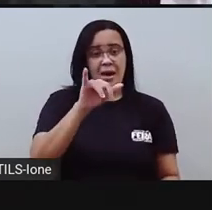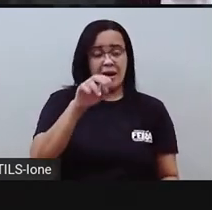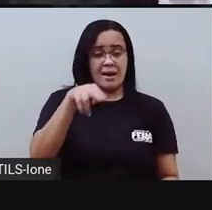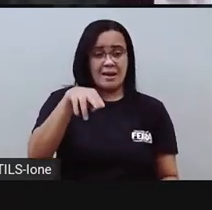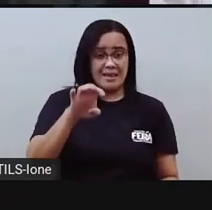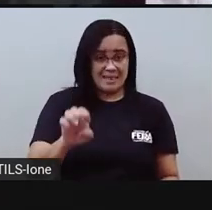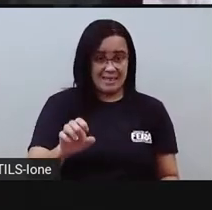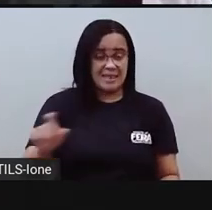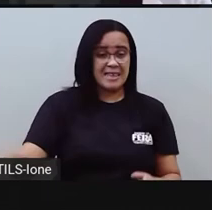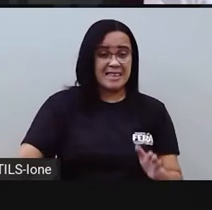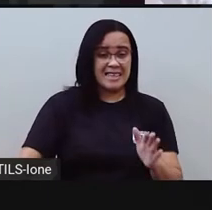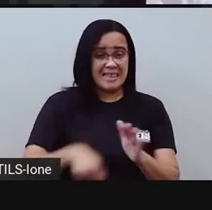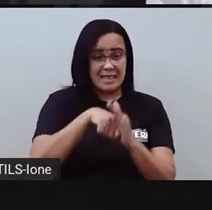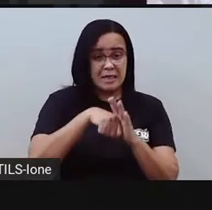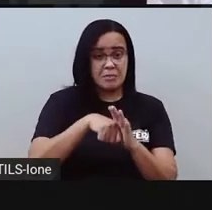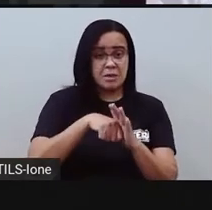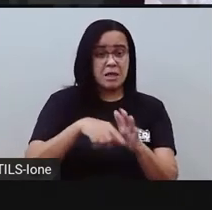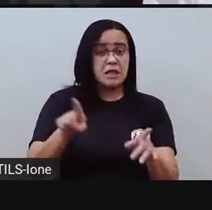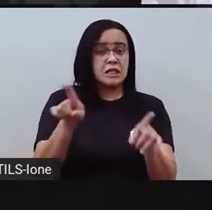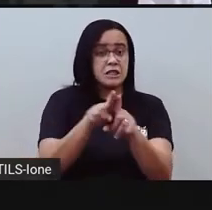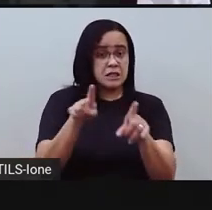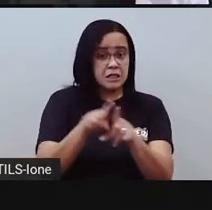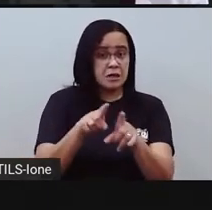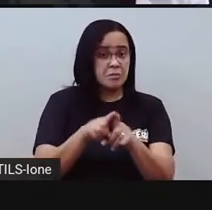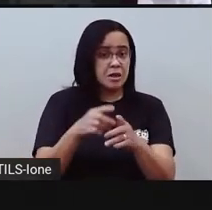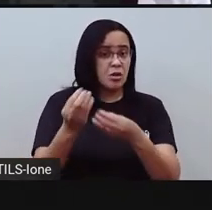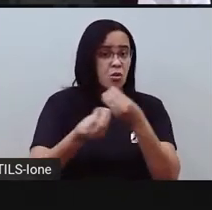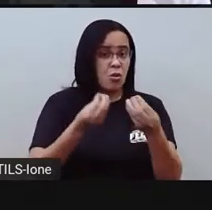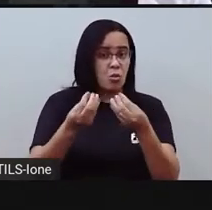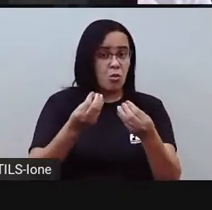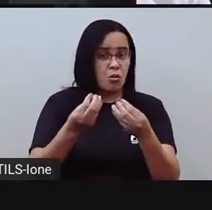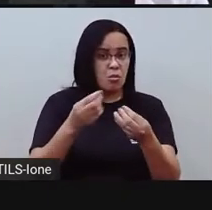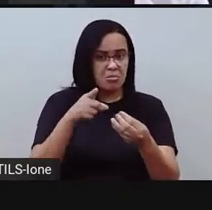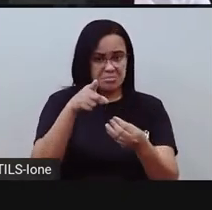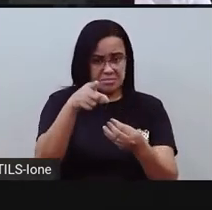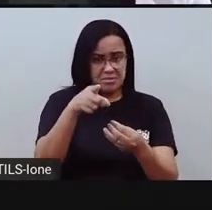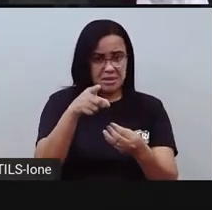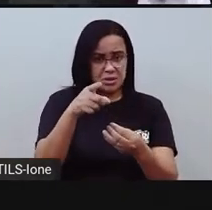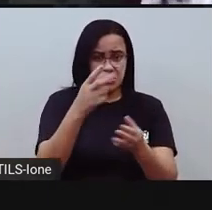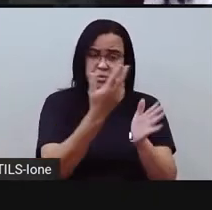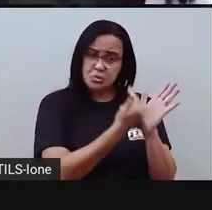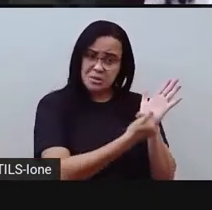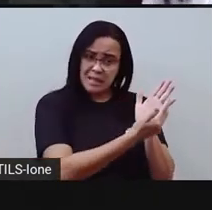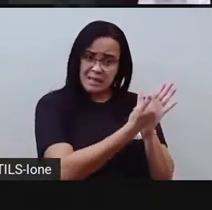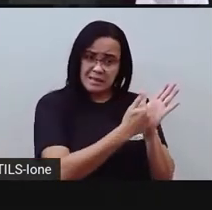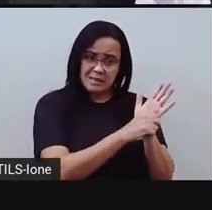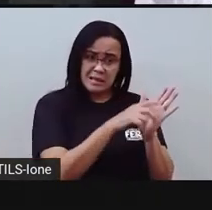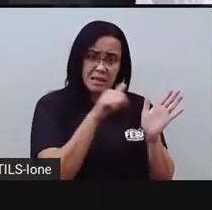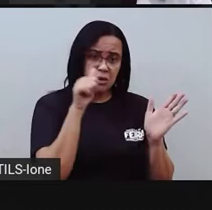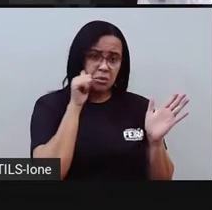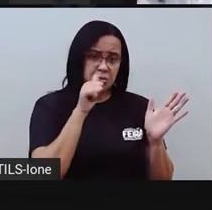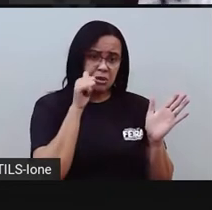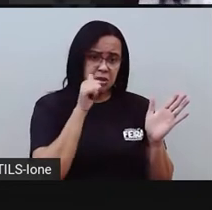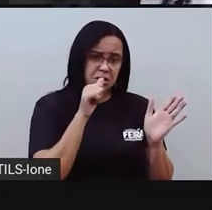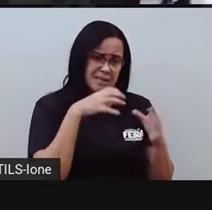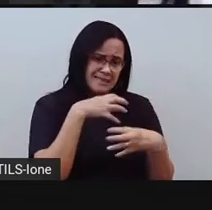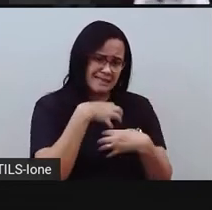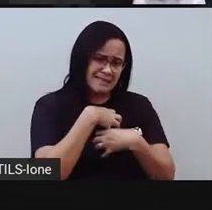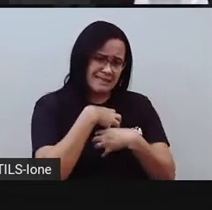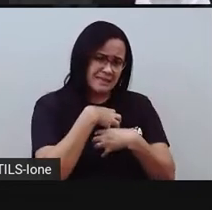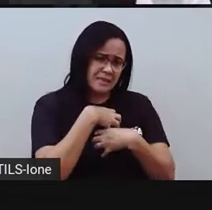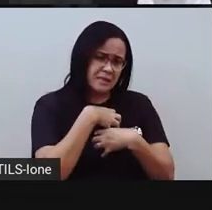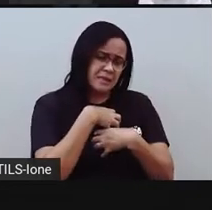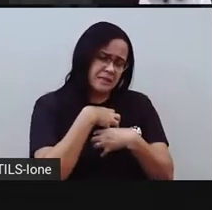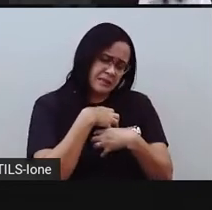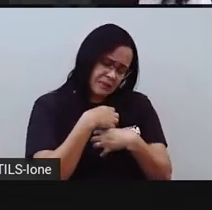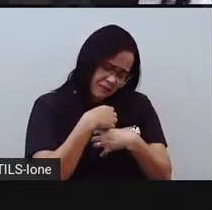as vítimas do racismo, olha como é que está a imagem, ó, muito triste, né? Porque ela é igual a outra pessoa, né? Porque